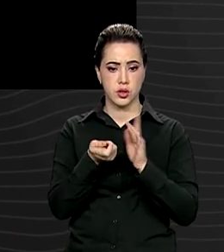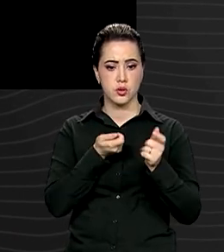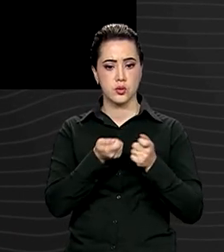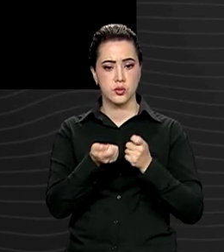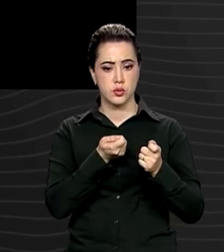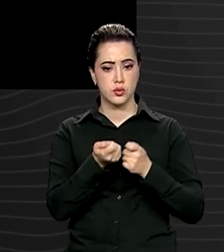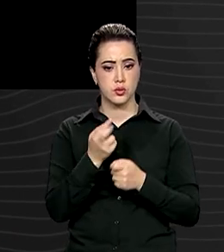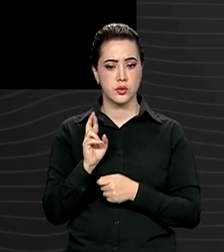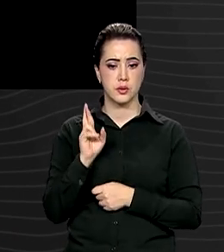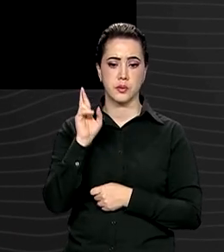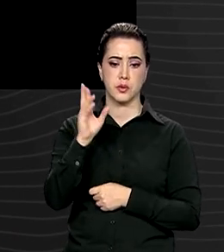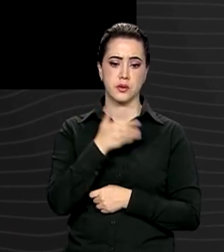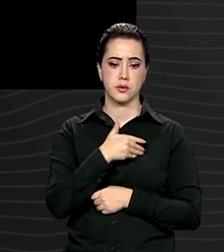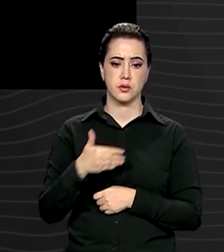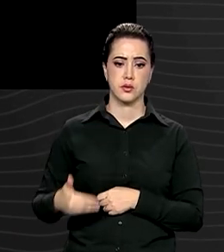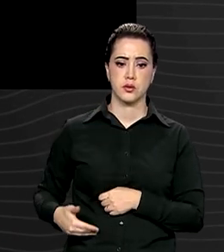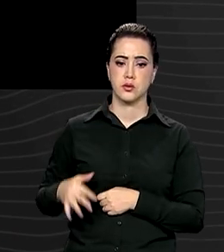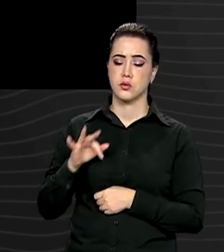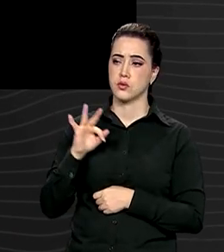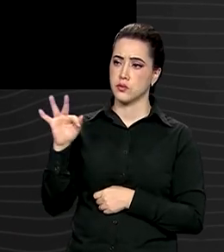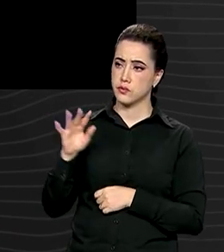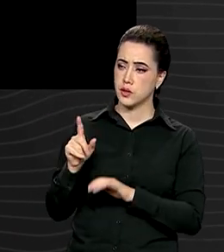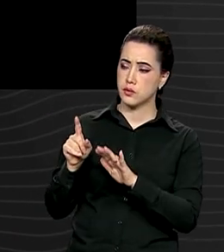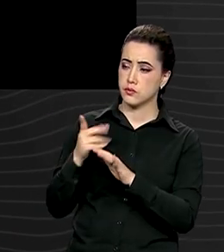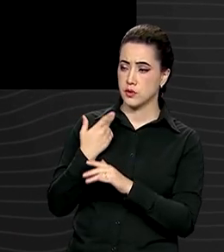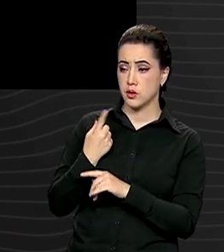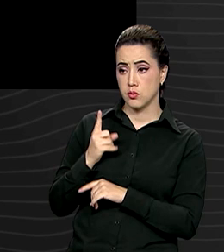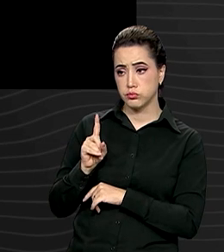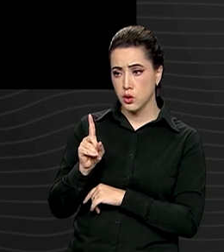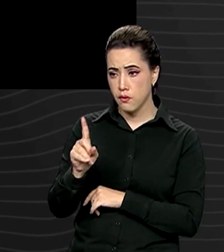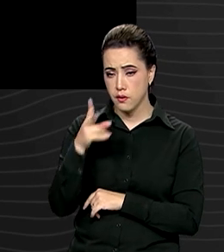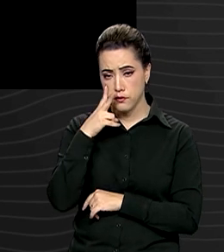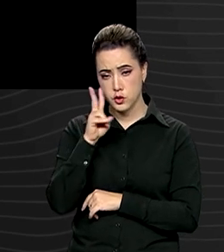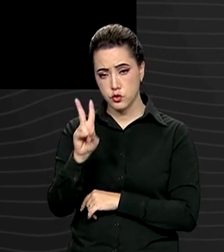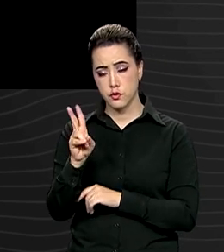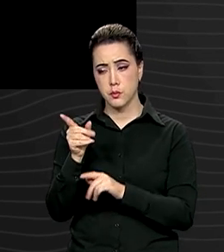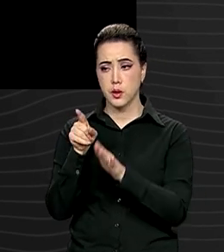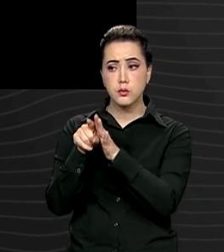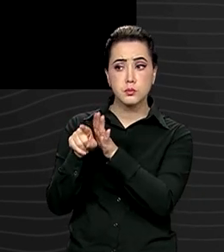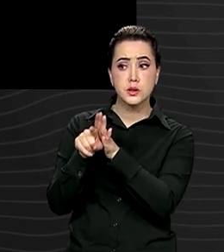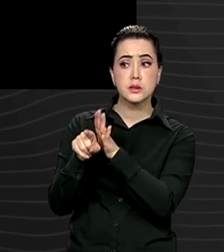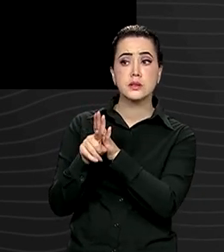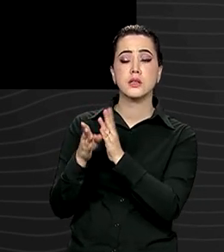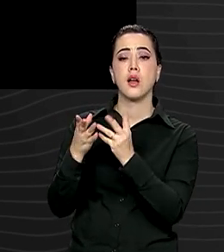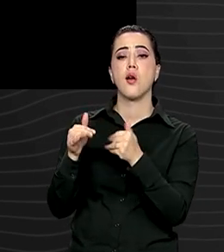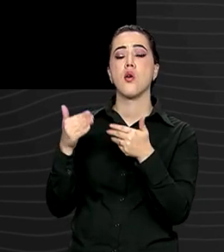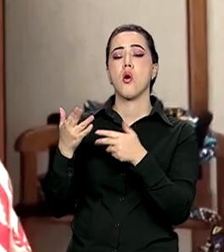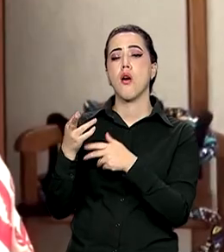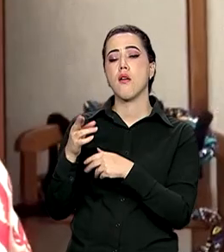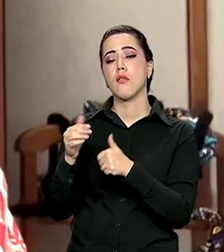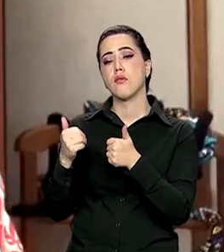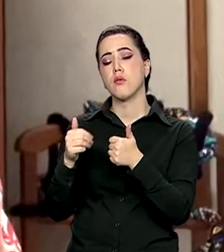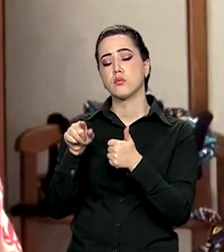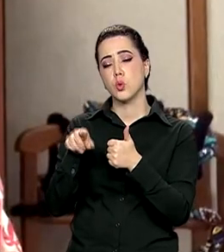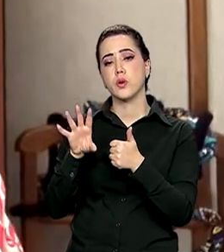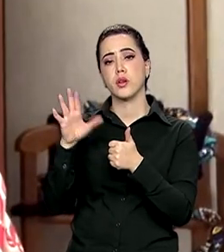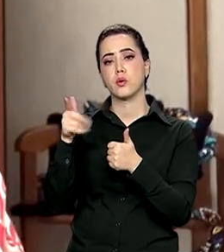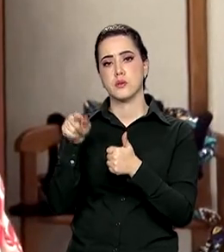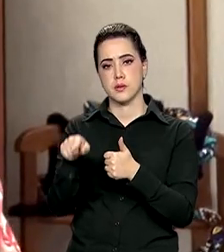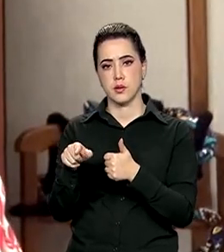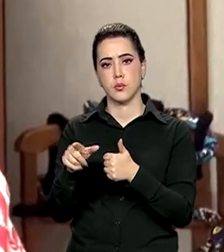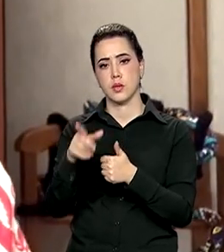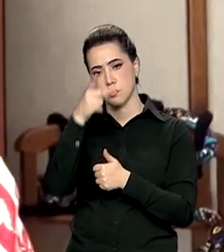representantes do governo federal foram enviados ao local para acompanhar de perto a busca pelos assassinos. A ministra da